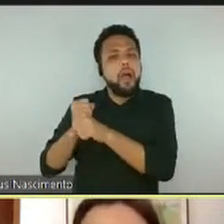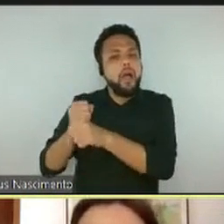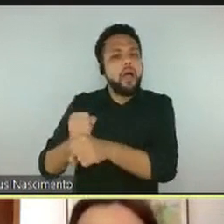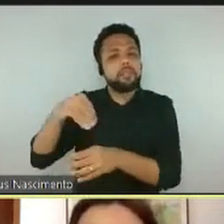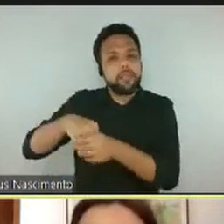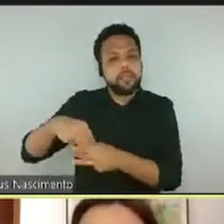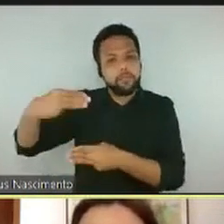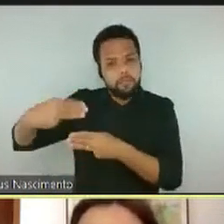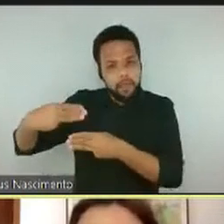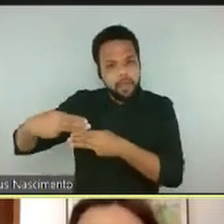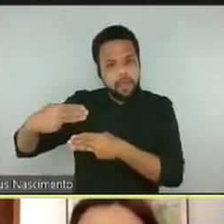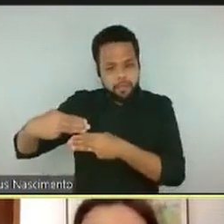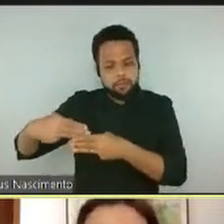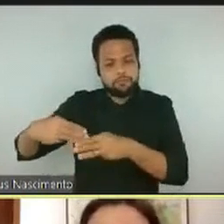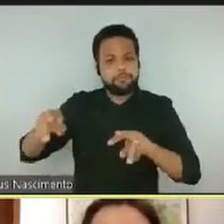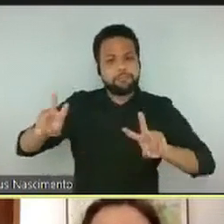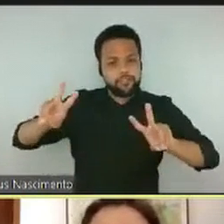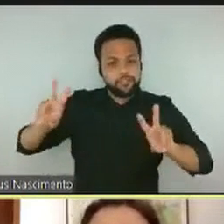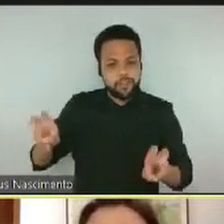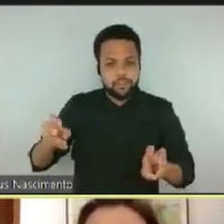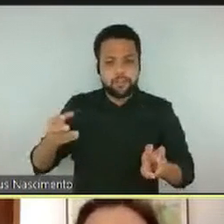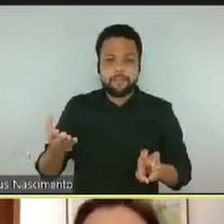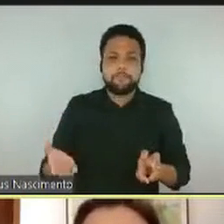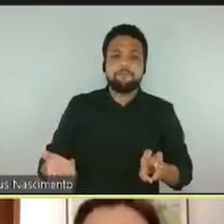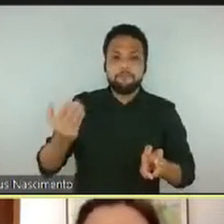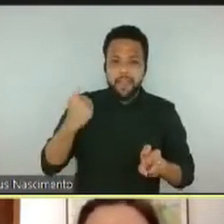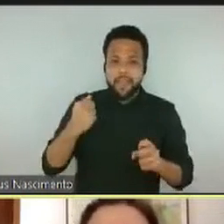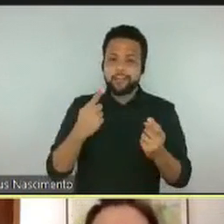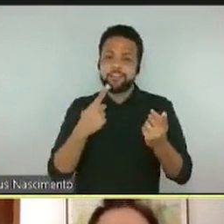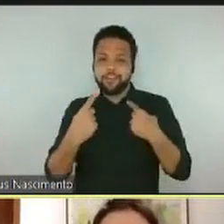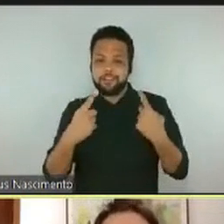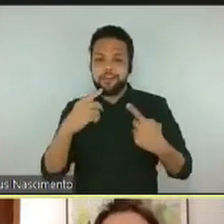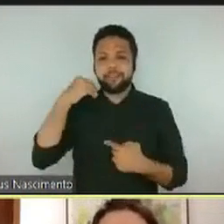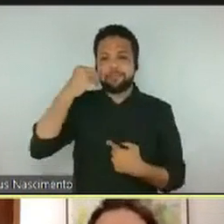Verde, Alugar e Experimentar a Arte, Imersão no MAC USP.